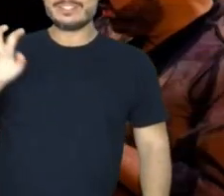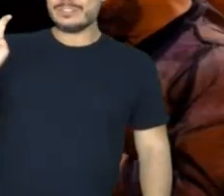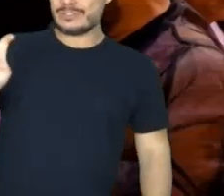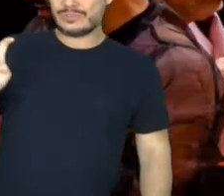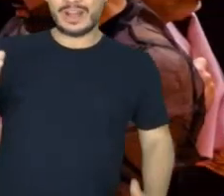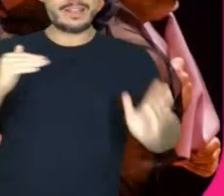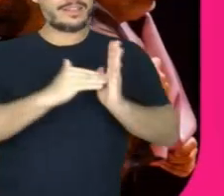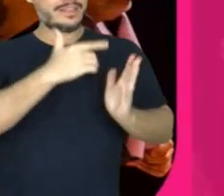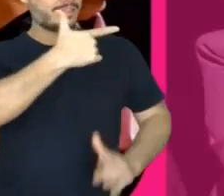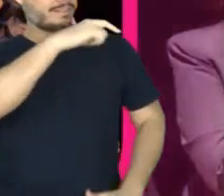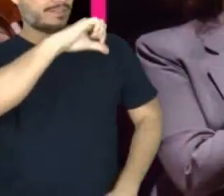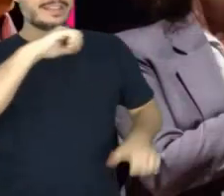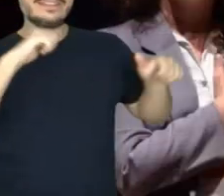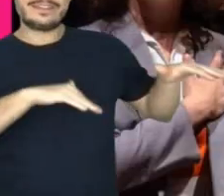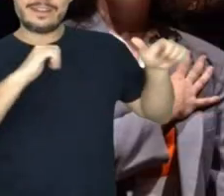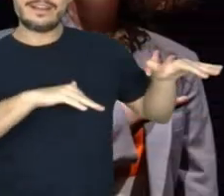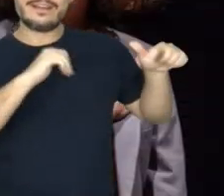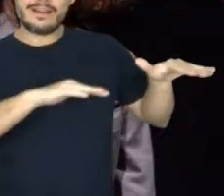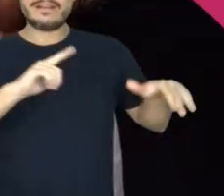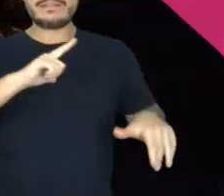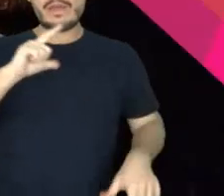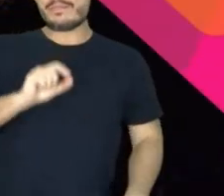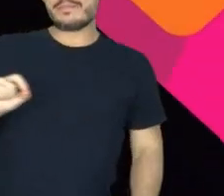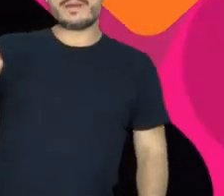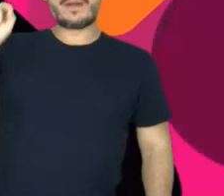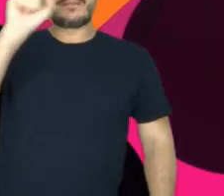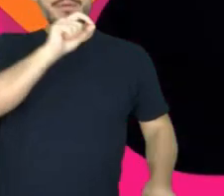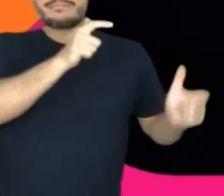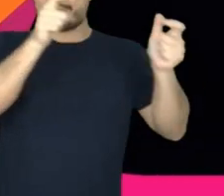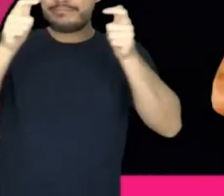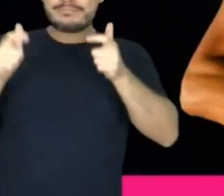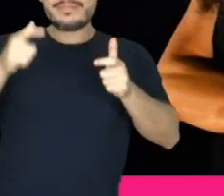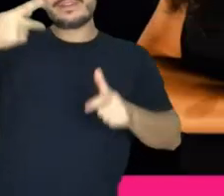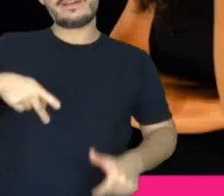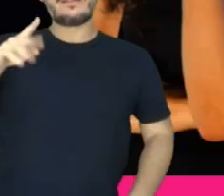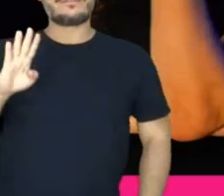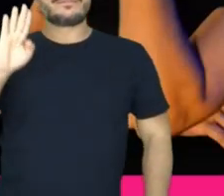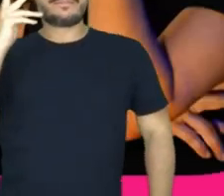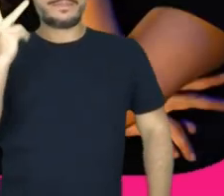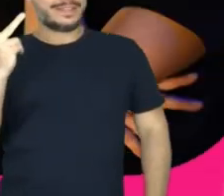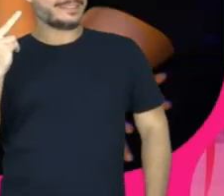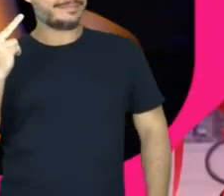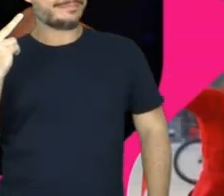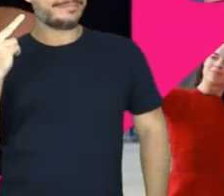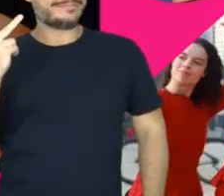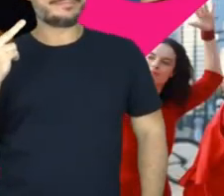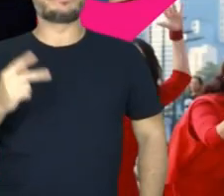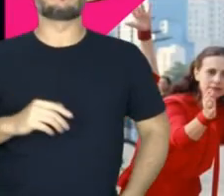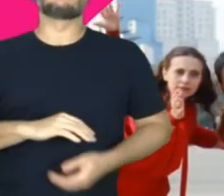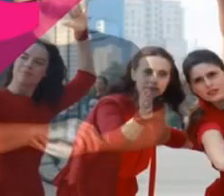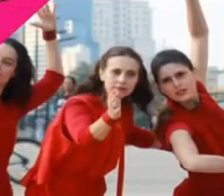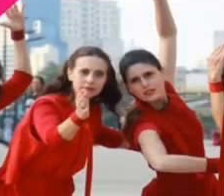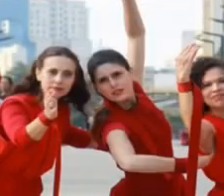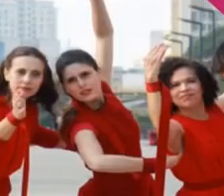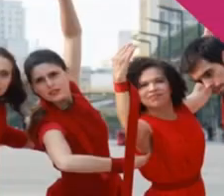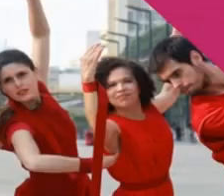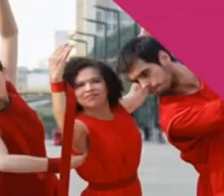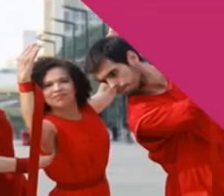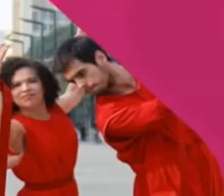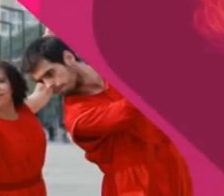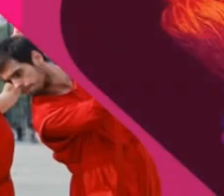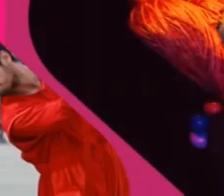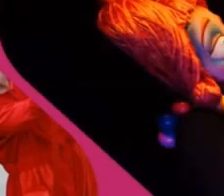De 5 a 29 de setembro em diversos espaços culturais de Belo Horizonte. Sobre fundo rosa com triângulos